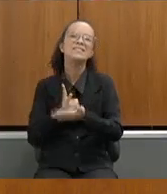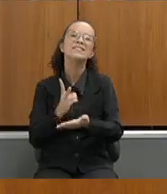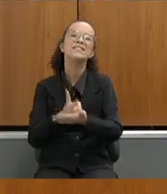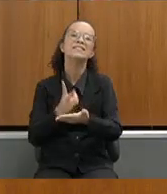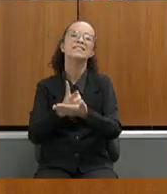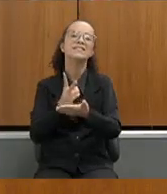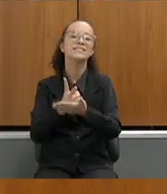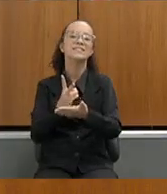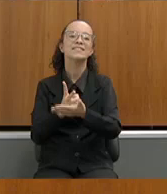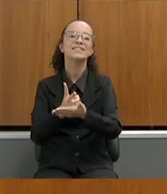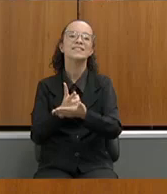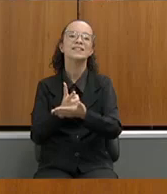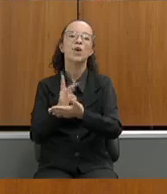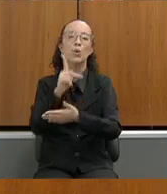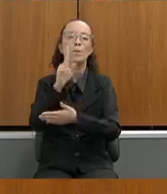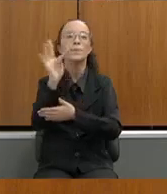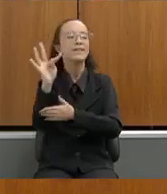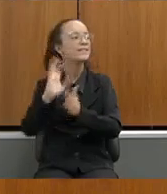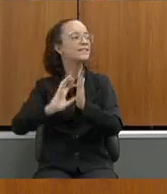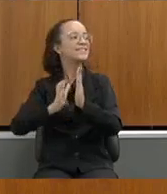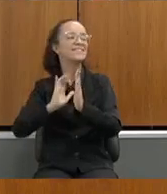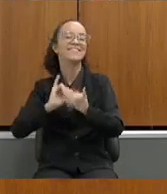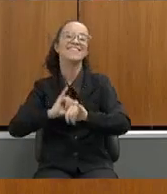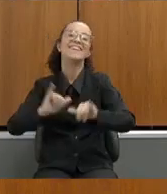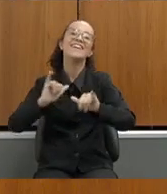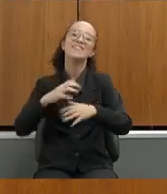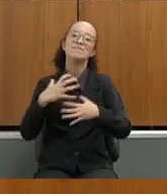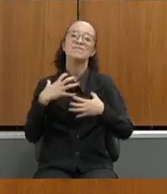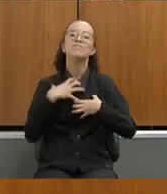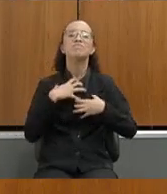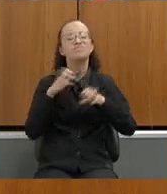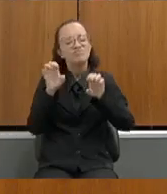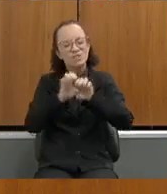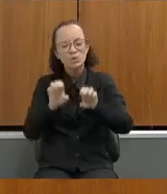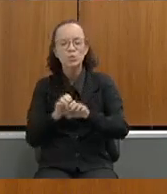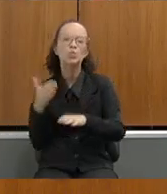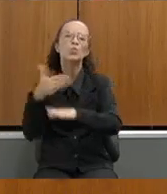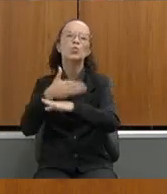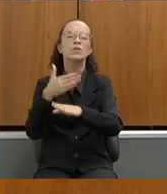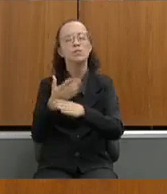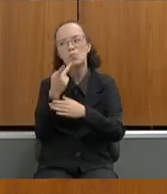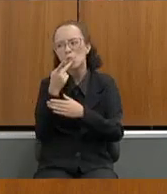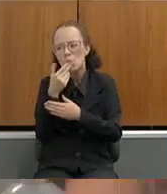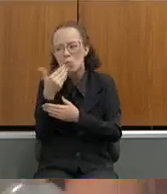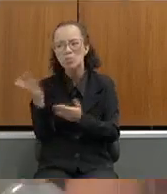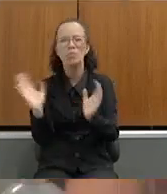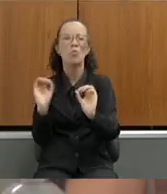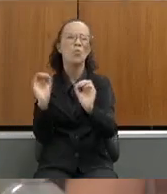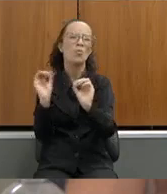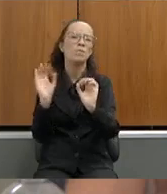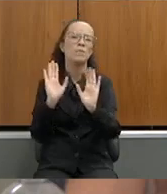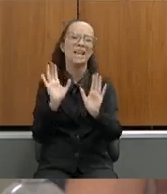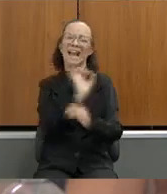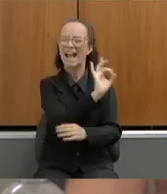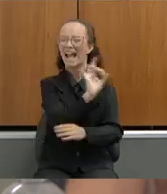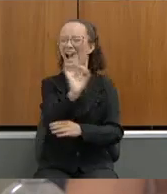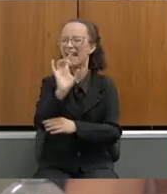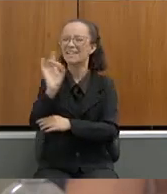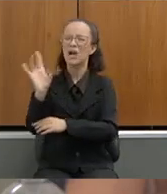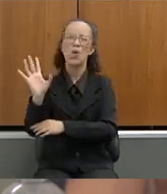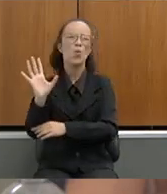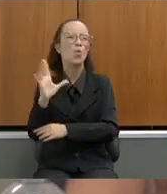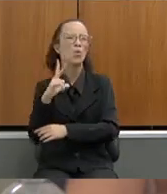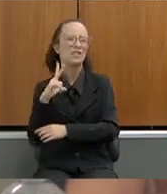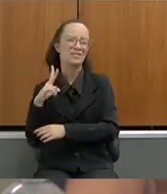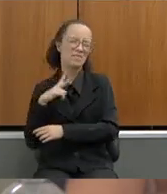parte das vezes o PT é a essência é a estrutura das intervenções eu nem ia pedir porque acho que cada um vive no mundo invertido